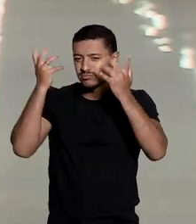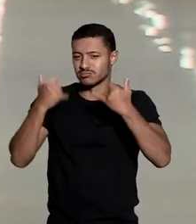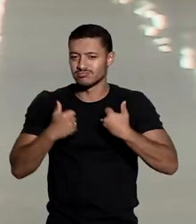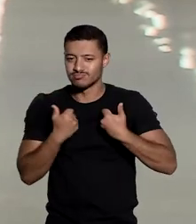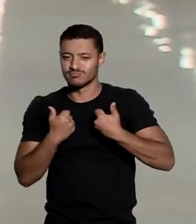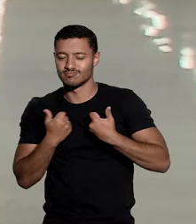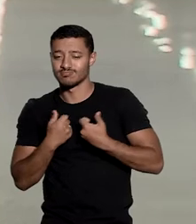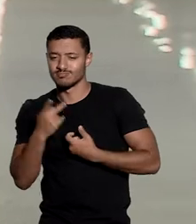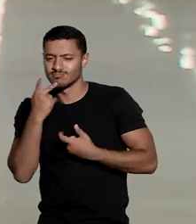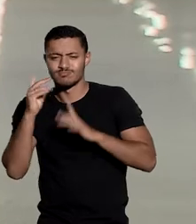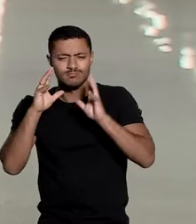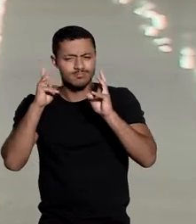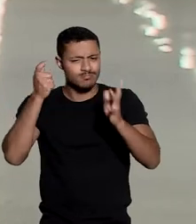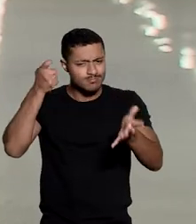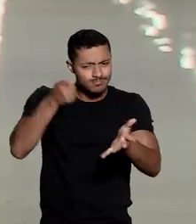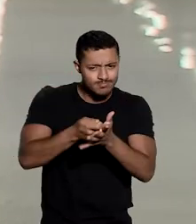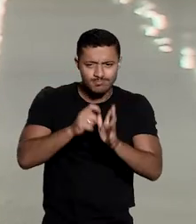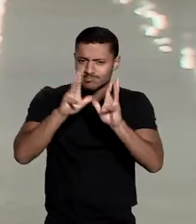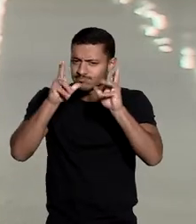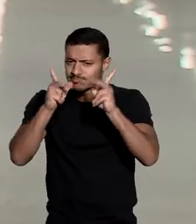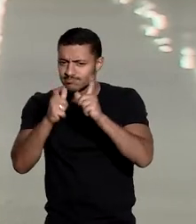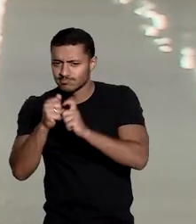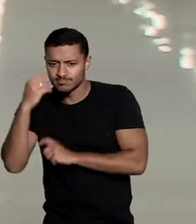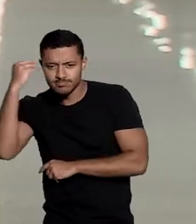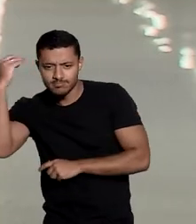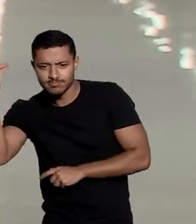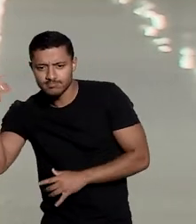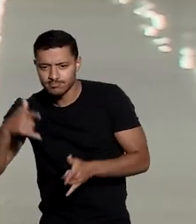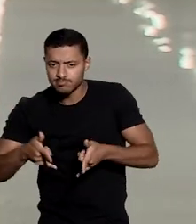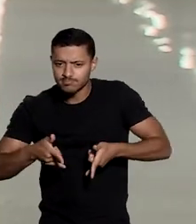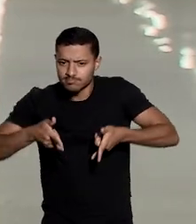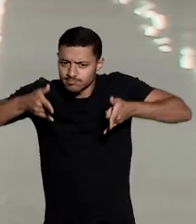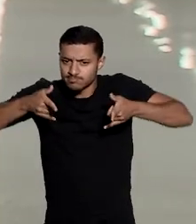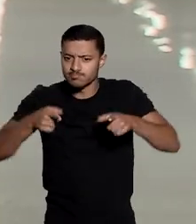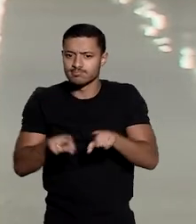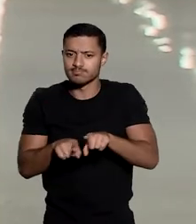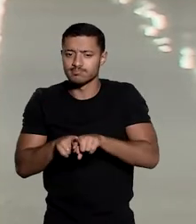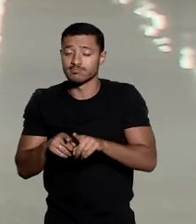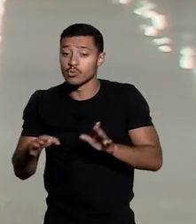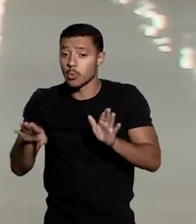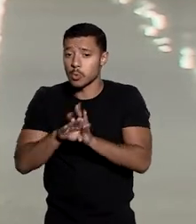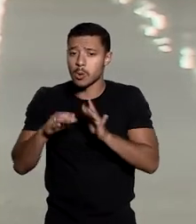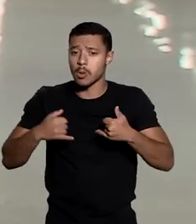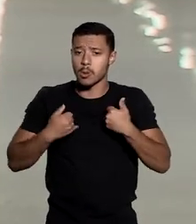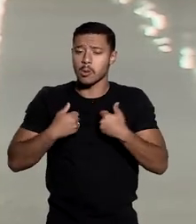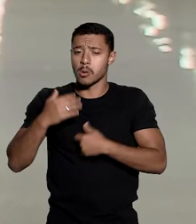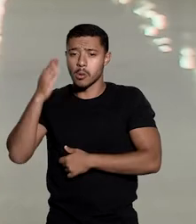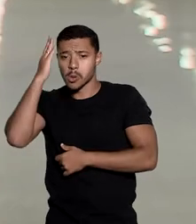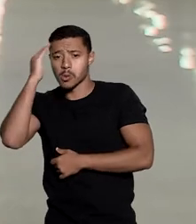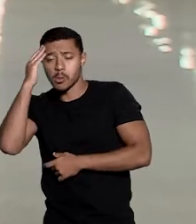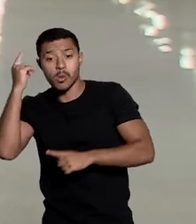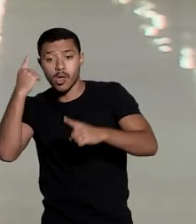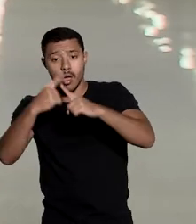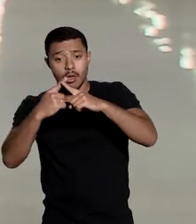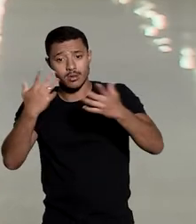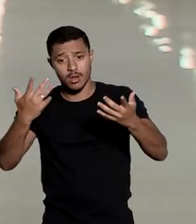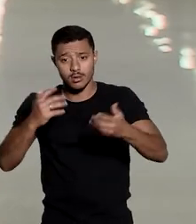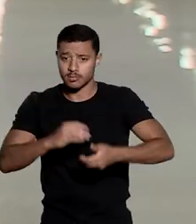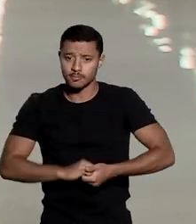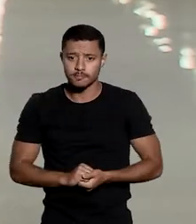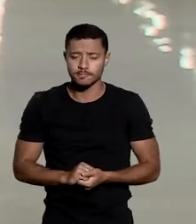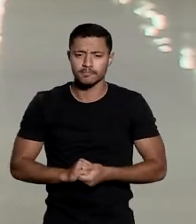arcando com todas as despesas de transporte e hospedagem e só ao chegar no local da festa soube que havia sido cancelada.